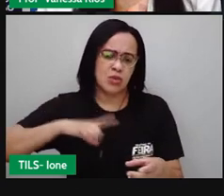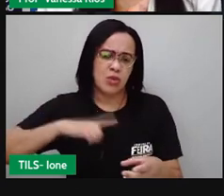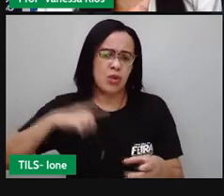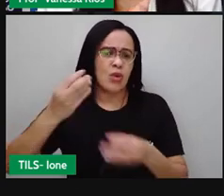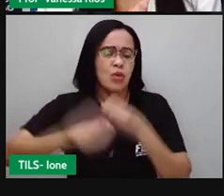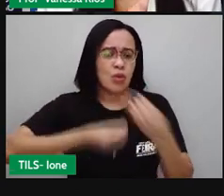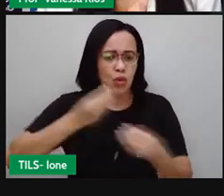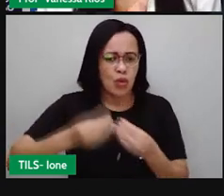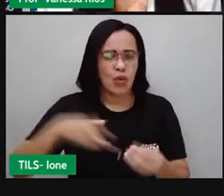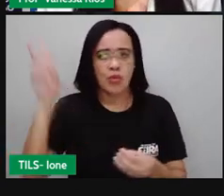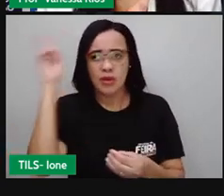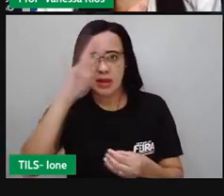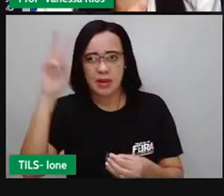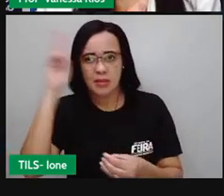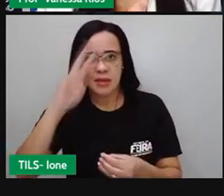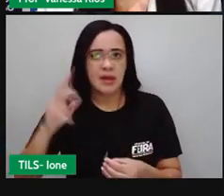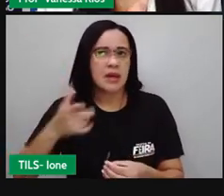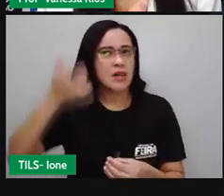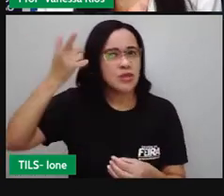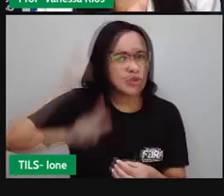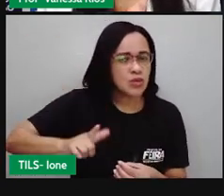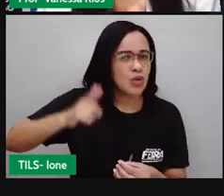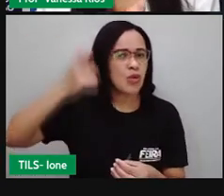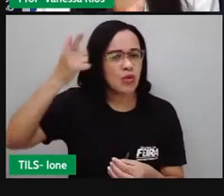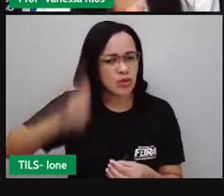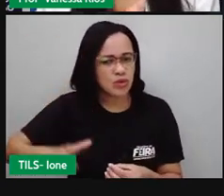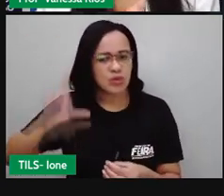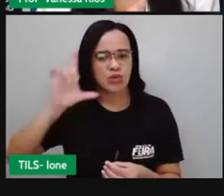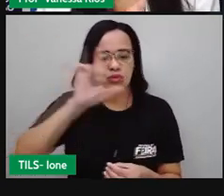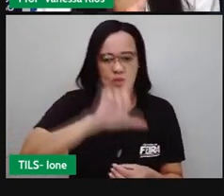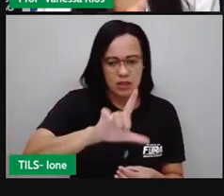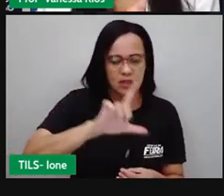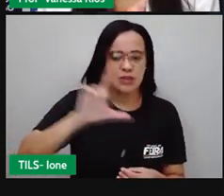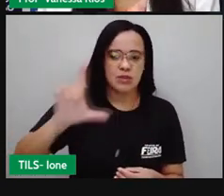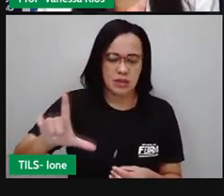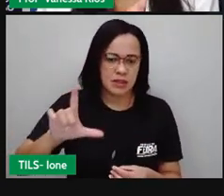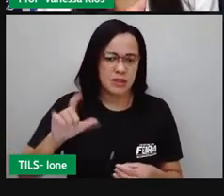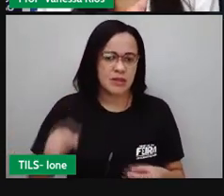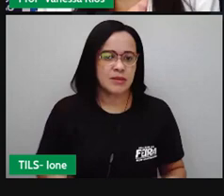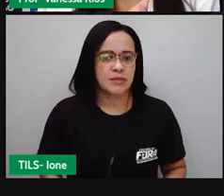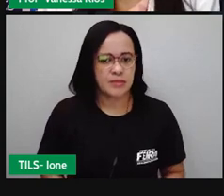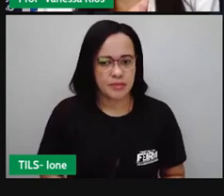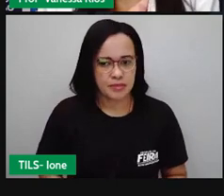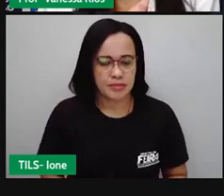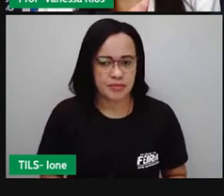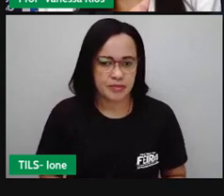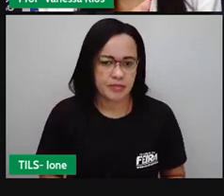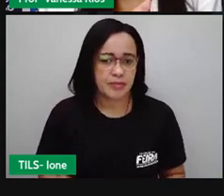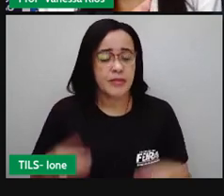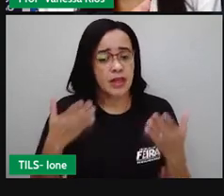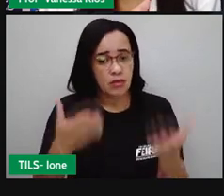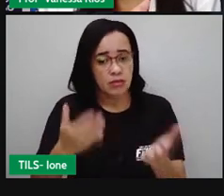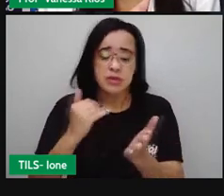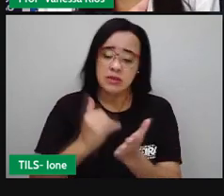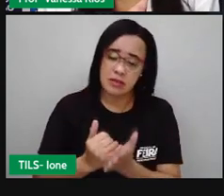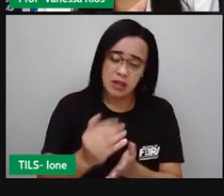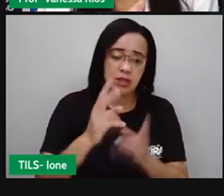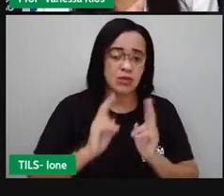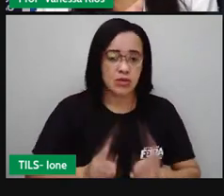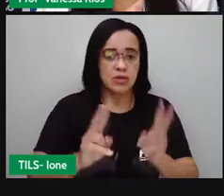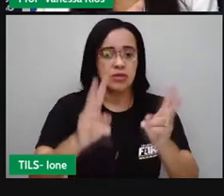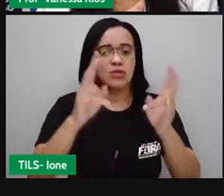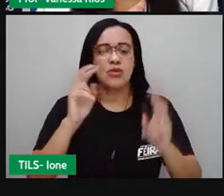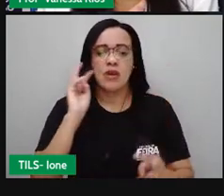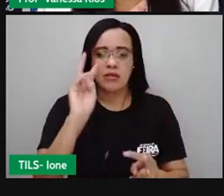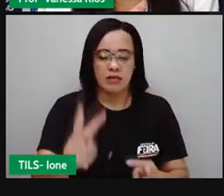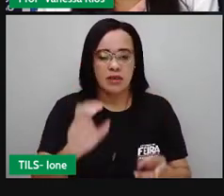Lembrando, revisando o litro e também o conceito de mililitro. E aí você que vai dar seguimento agora. Observe aí a